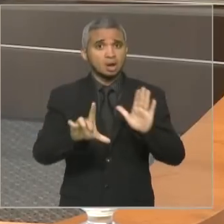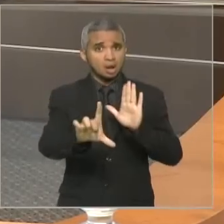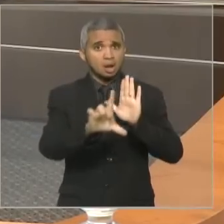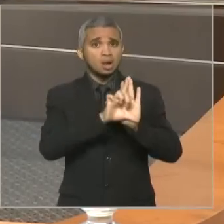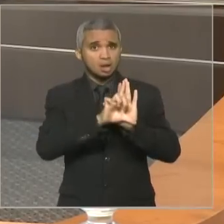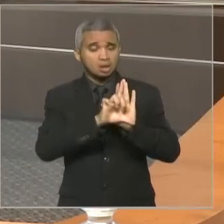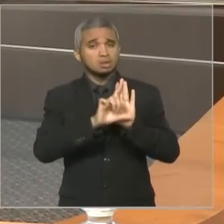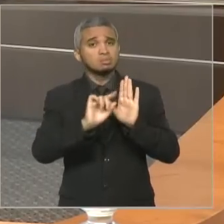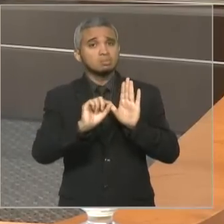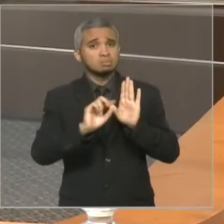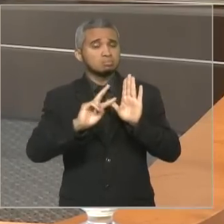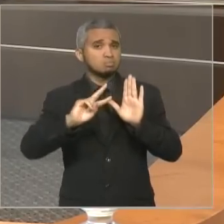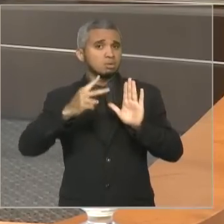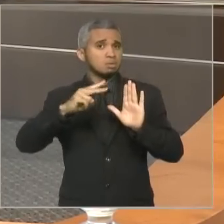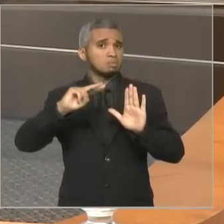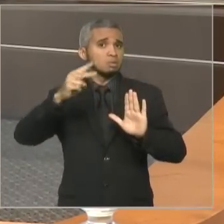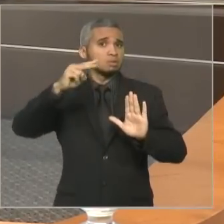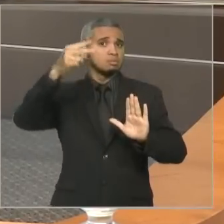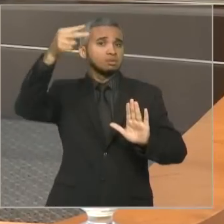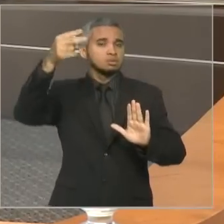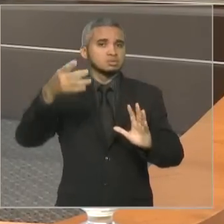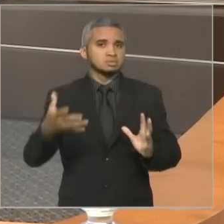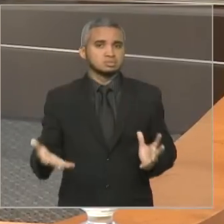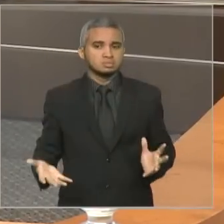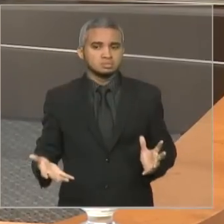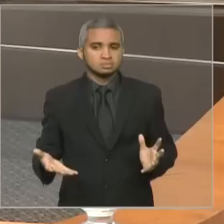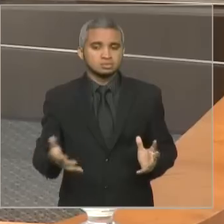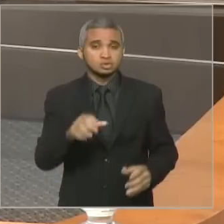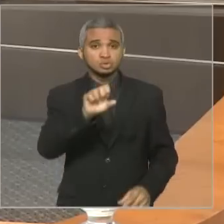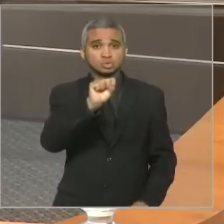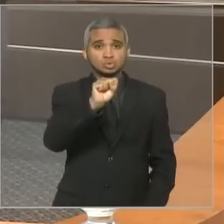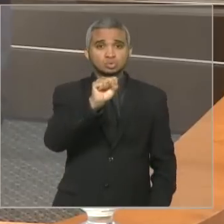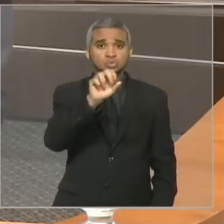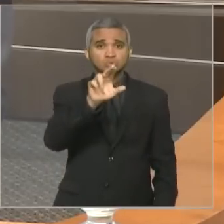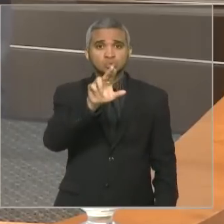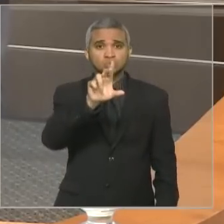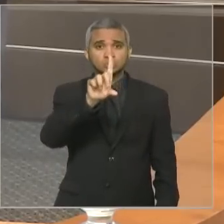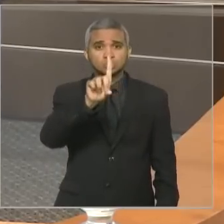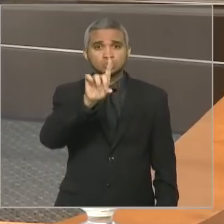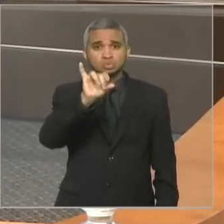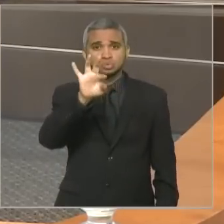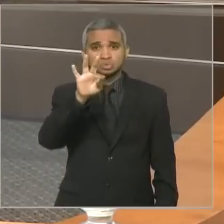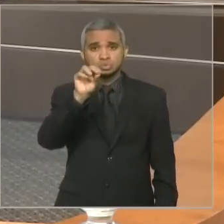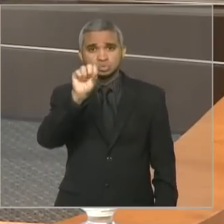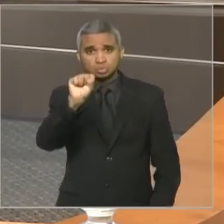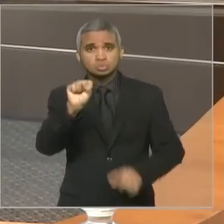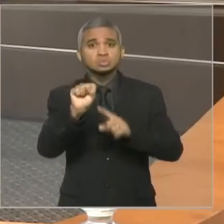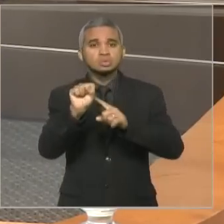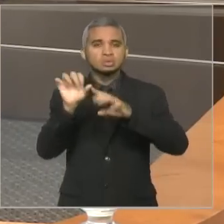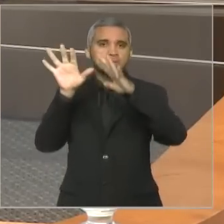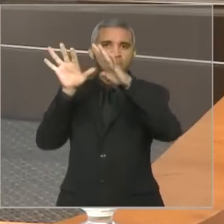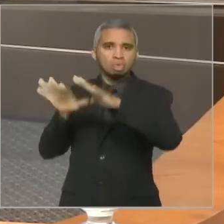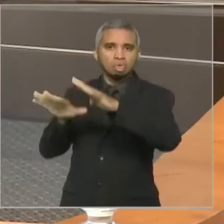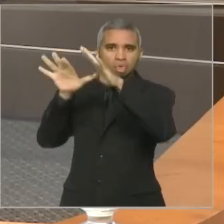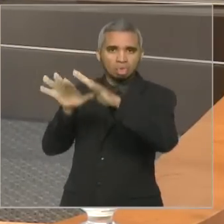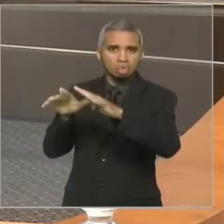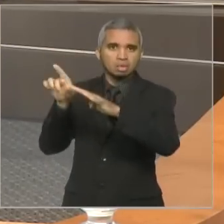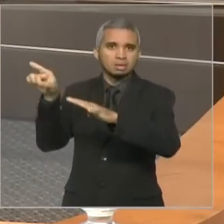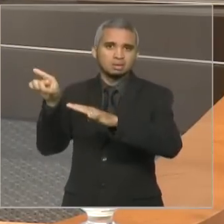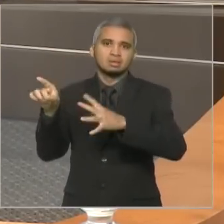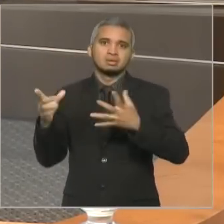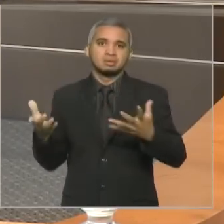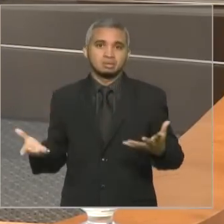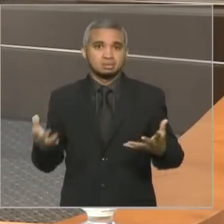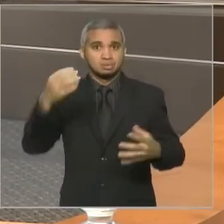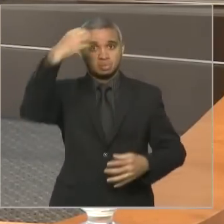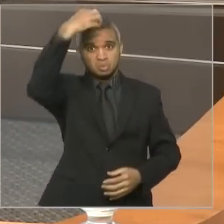e o súdio termina sendo isso aqui, porque é submisso ao rei, ultrapassa os limites do poder de